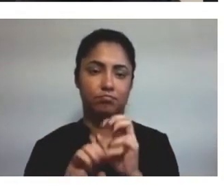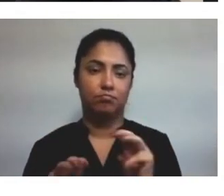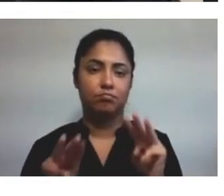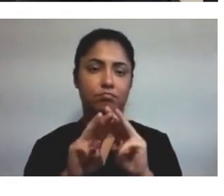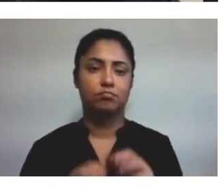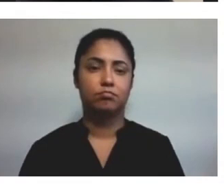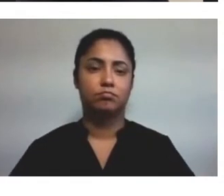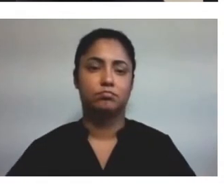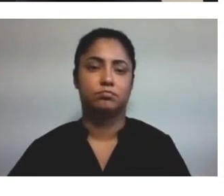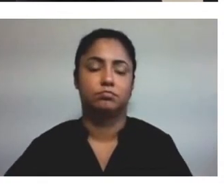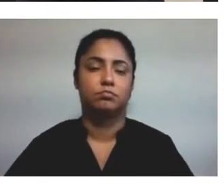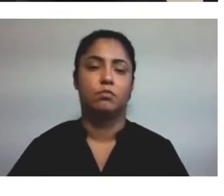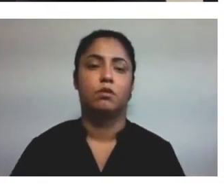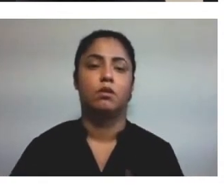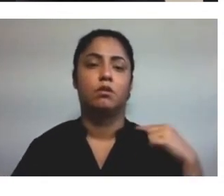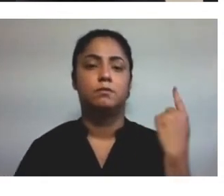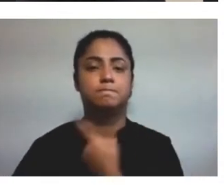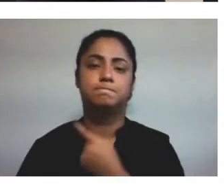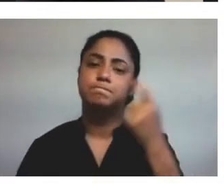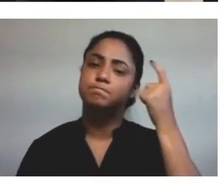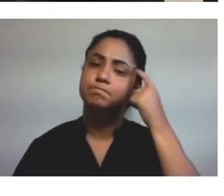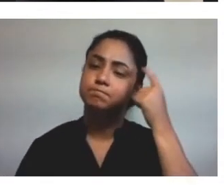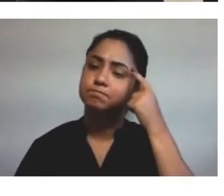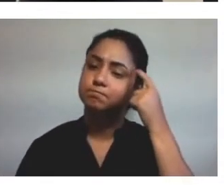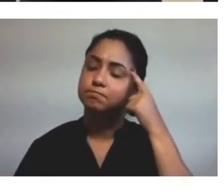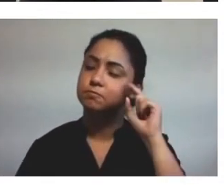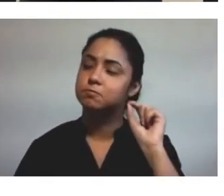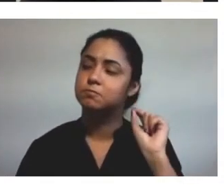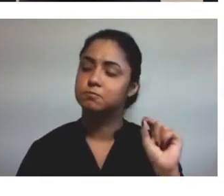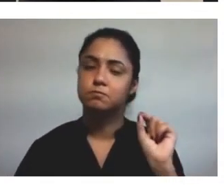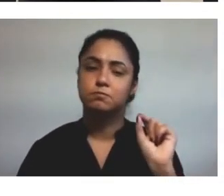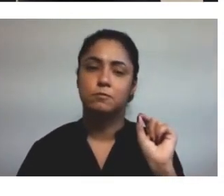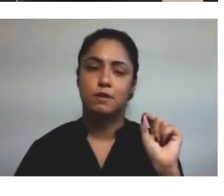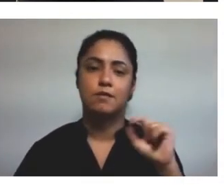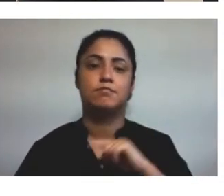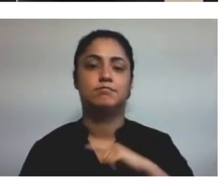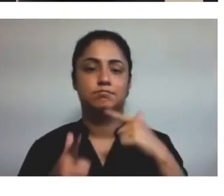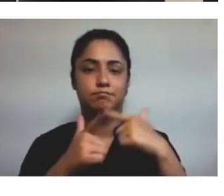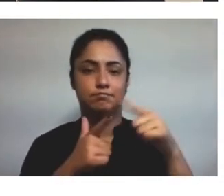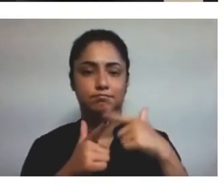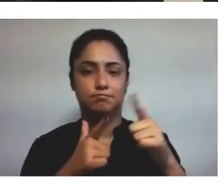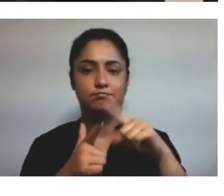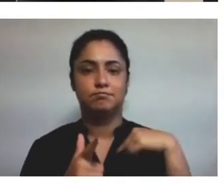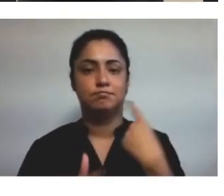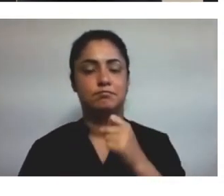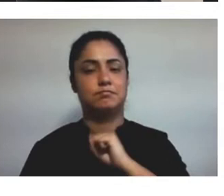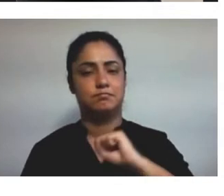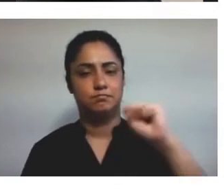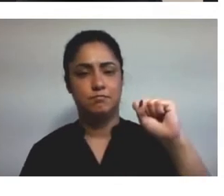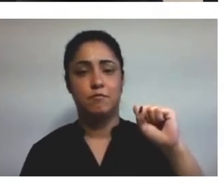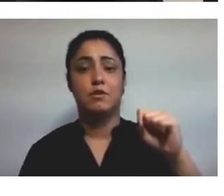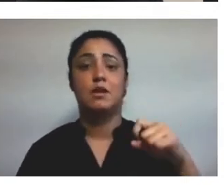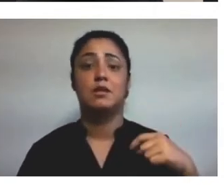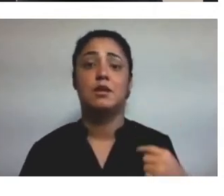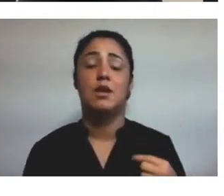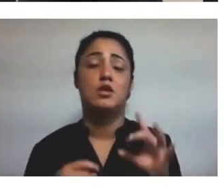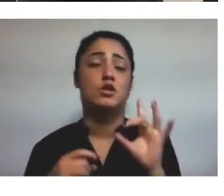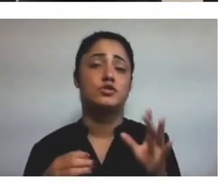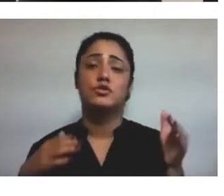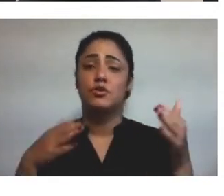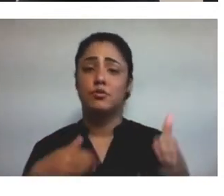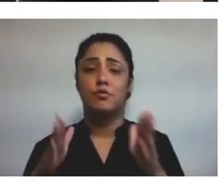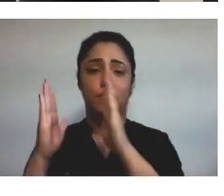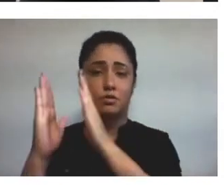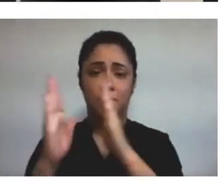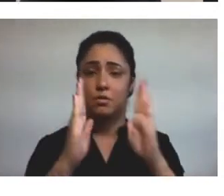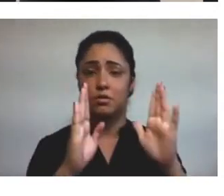A gente pensou logo nos problemas que a gente vinha enfrentando, não só na nossa biblioteca, mas ao nosso